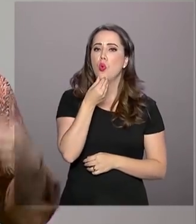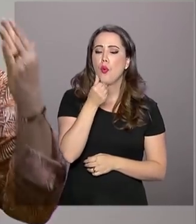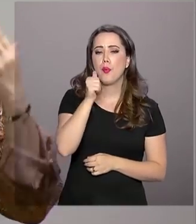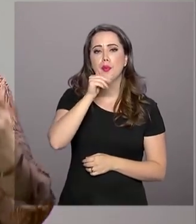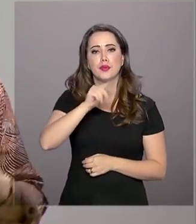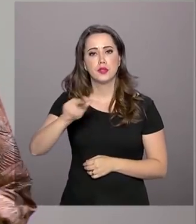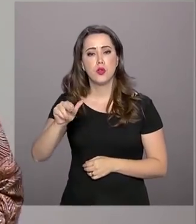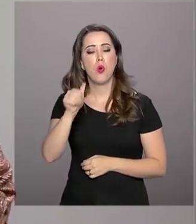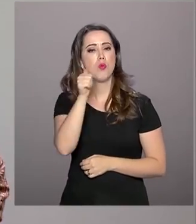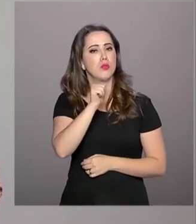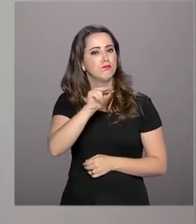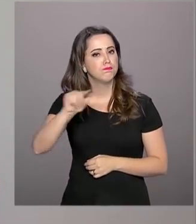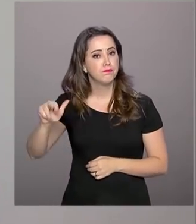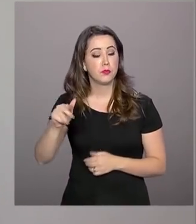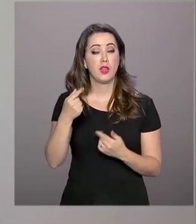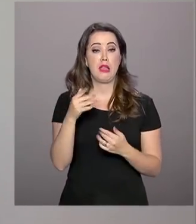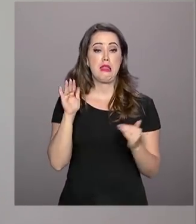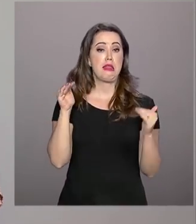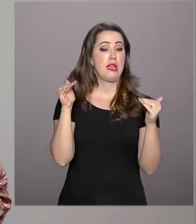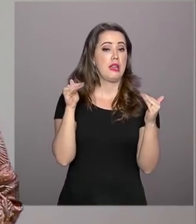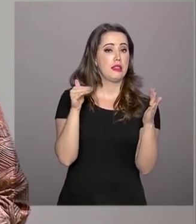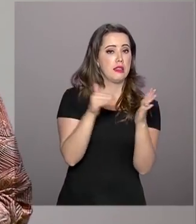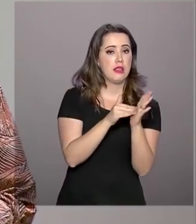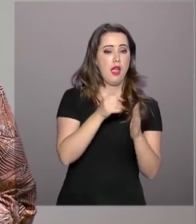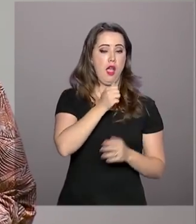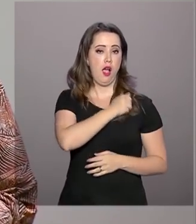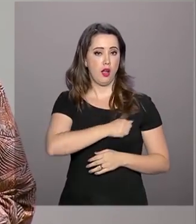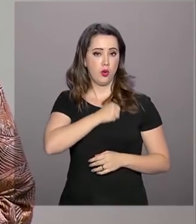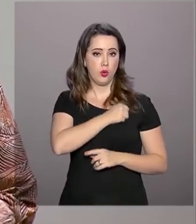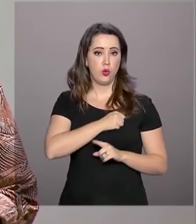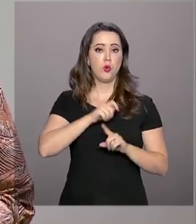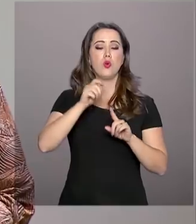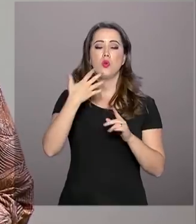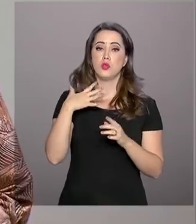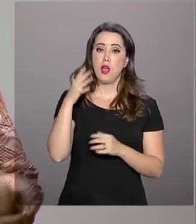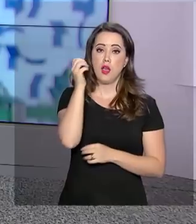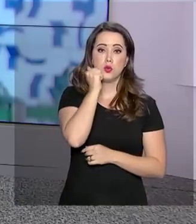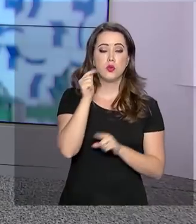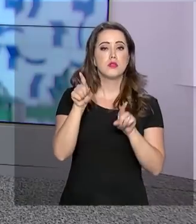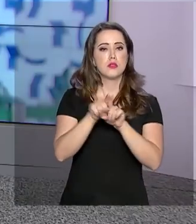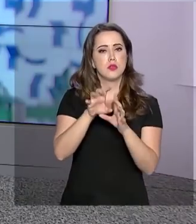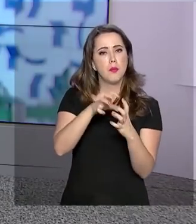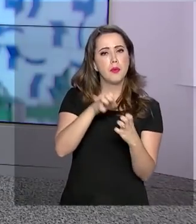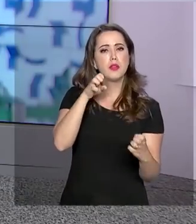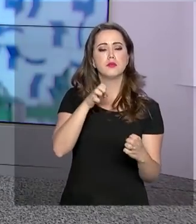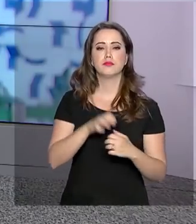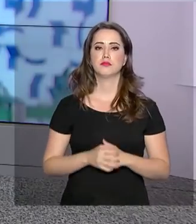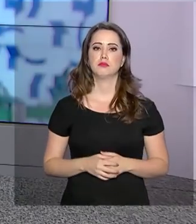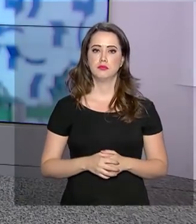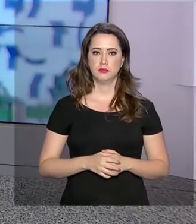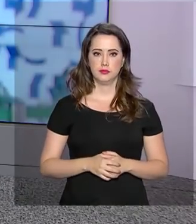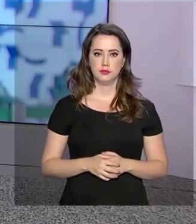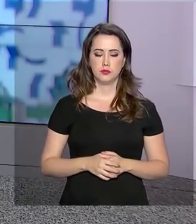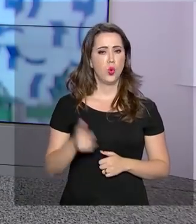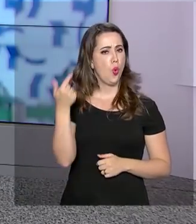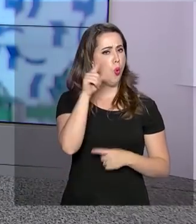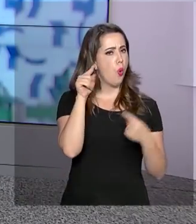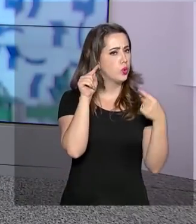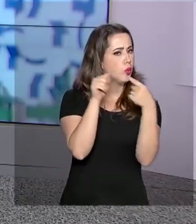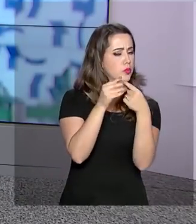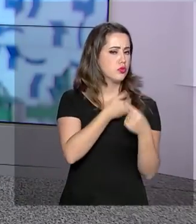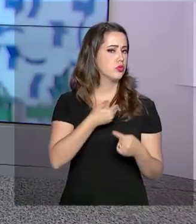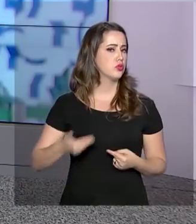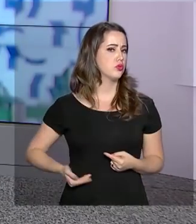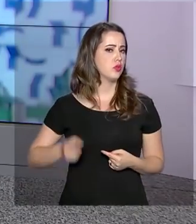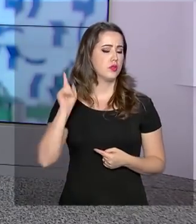lançar, até agosto, a campanha de adoção de idosos também. E, Dani, um outro objetivo do